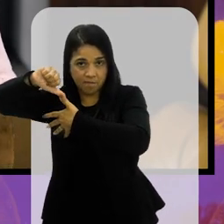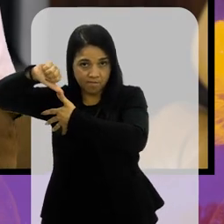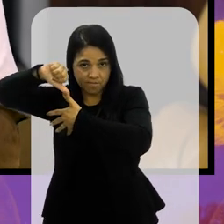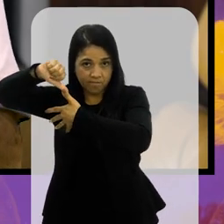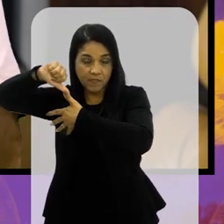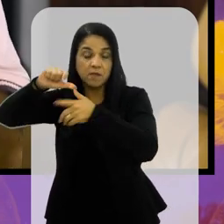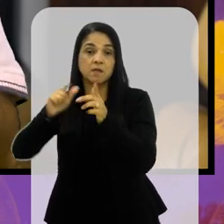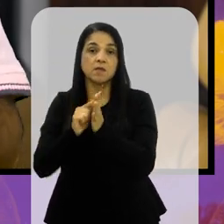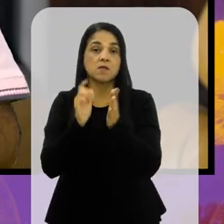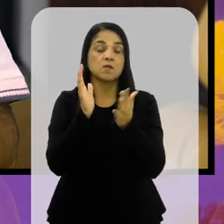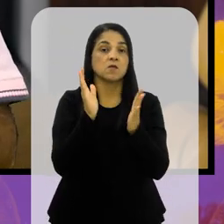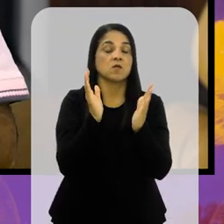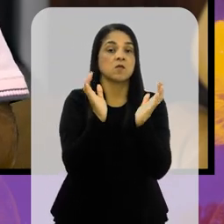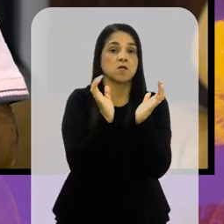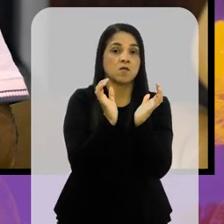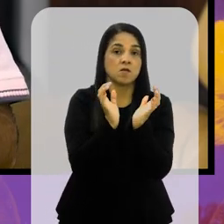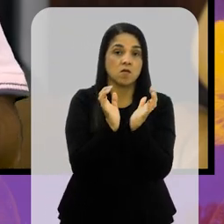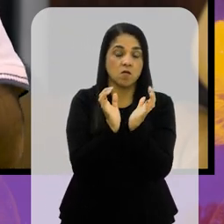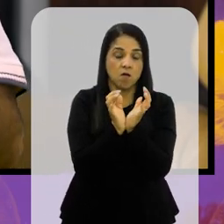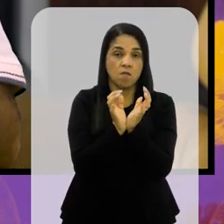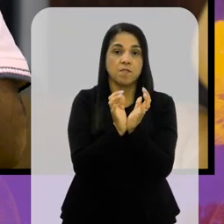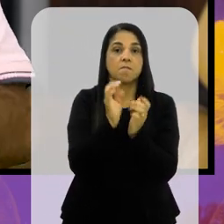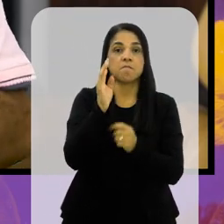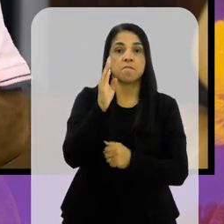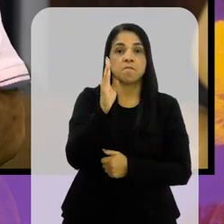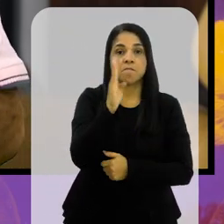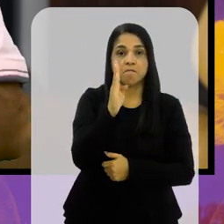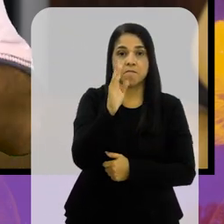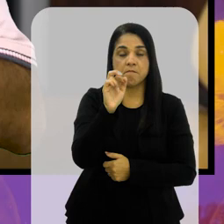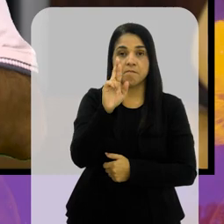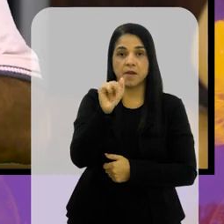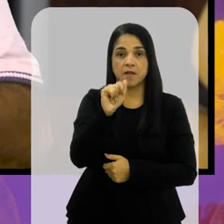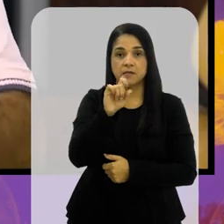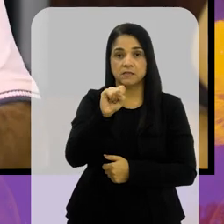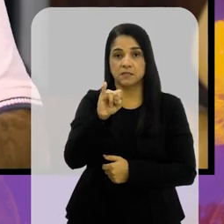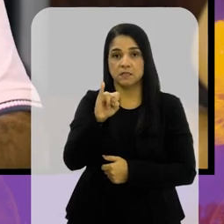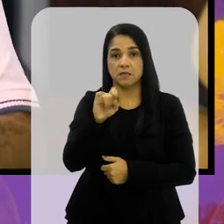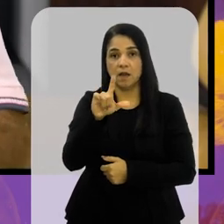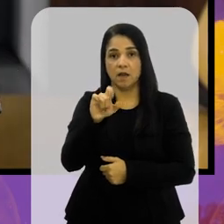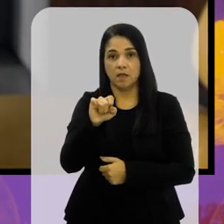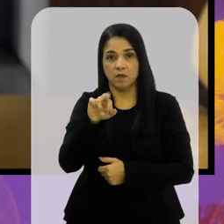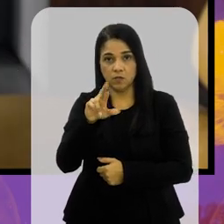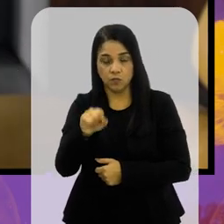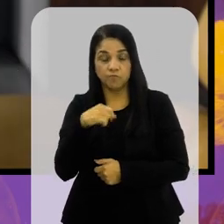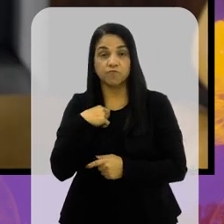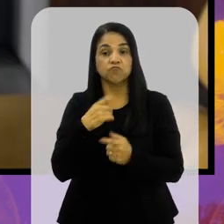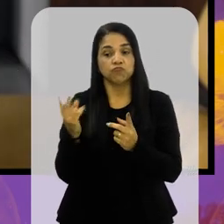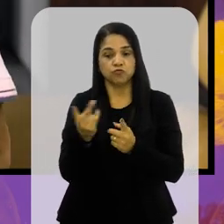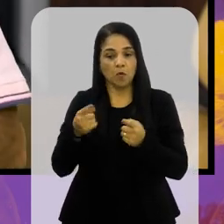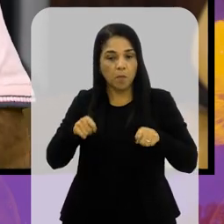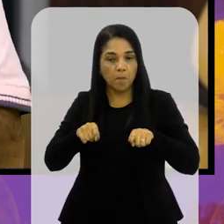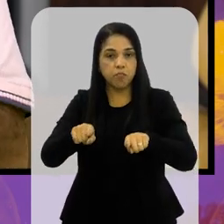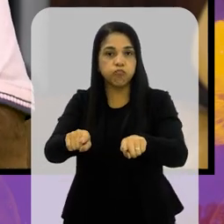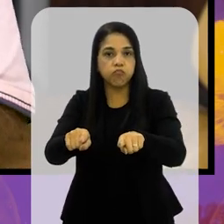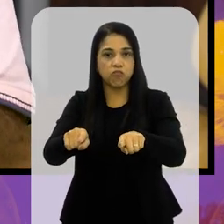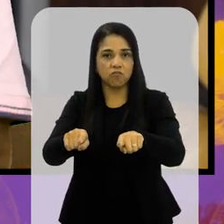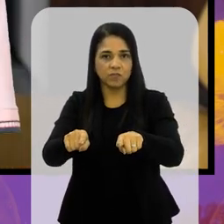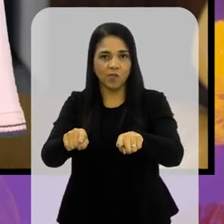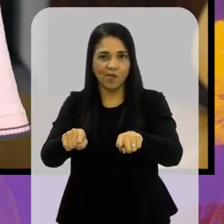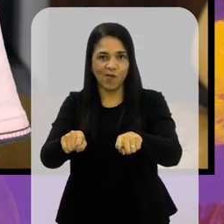Como é que vai ficar? Como ficam os clubes que vão ter jogadores convocados seguindo o Brasileiro e tendo a Copa América também,